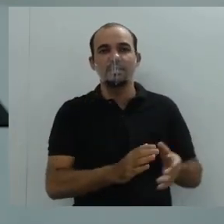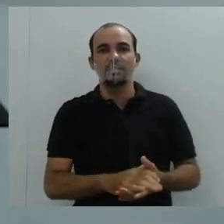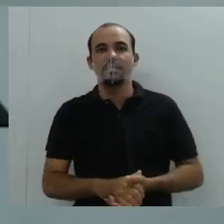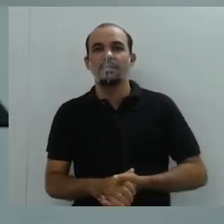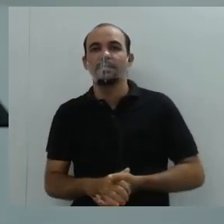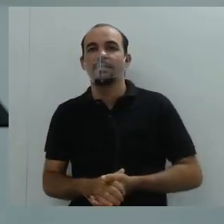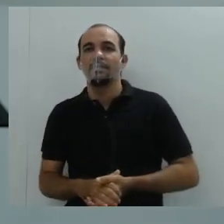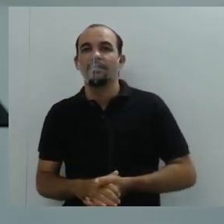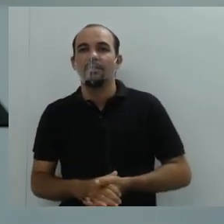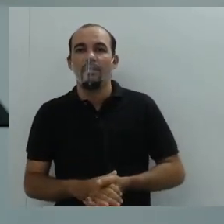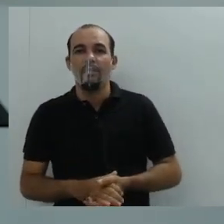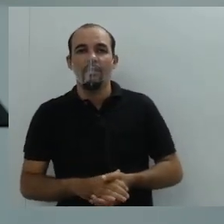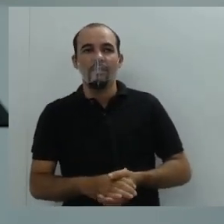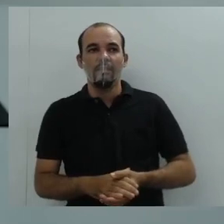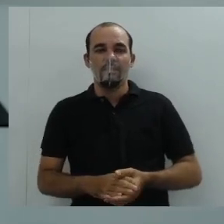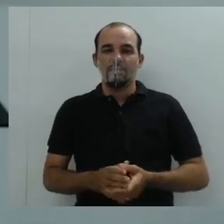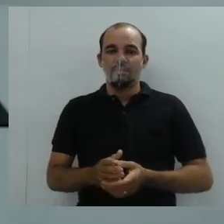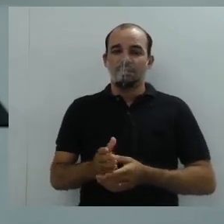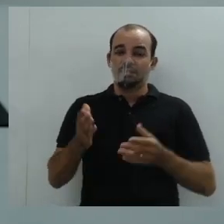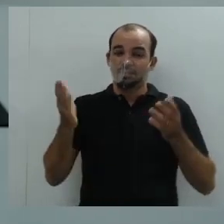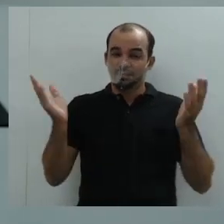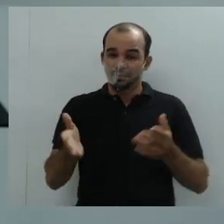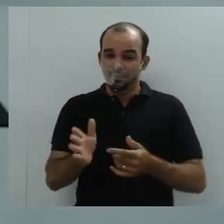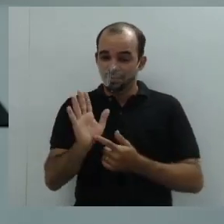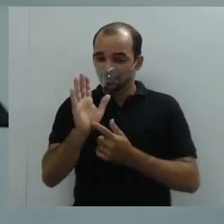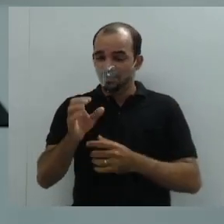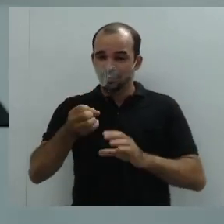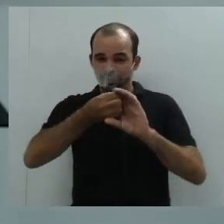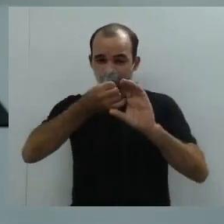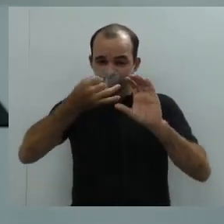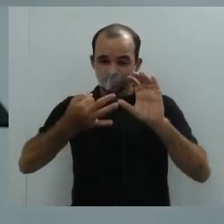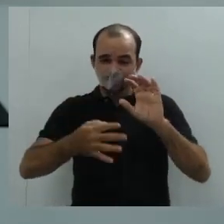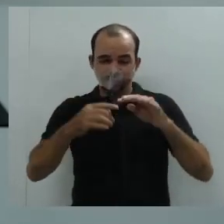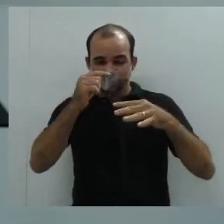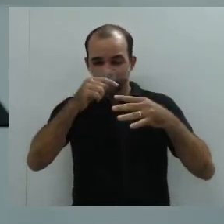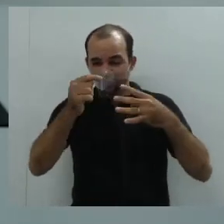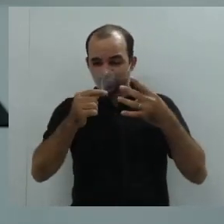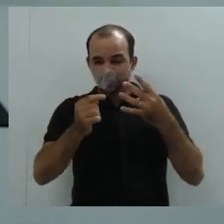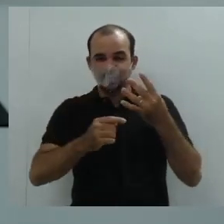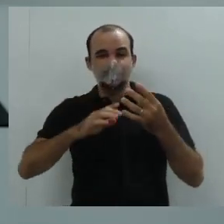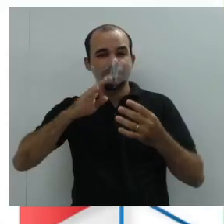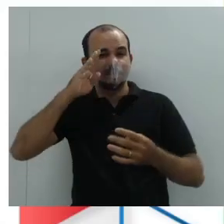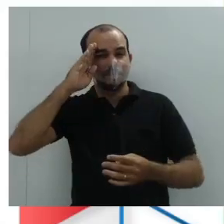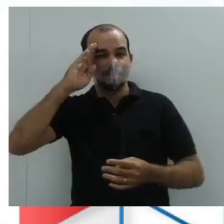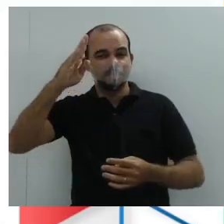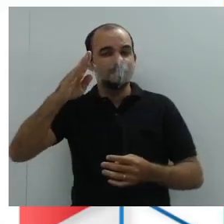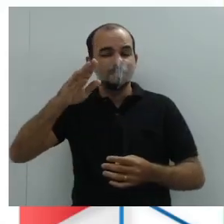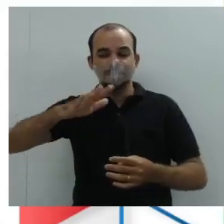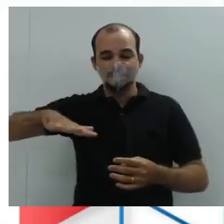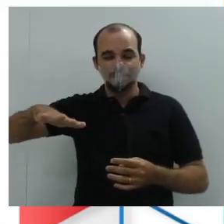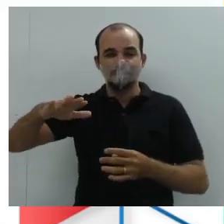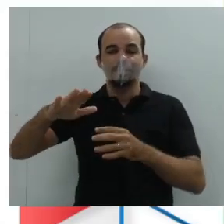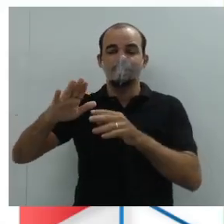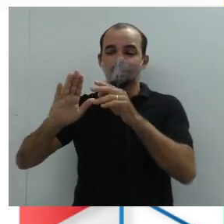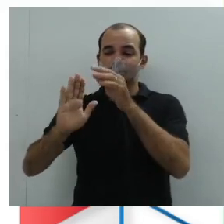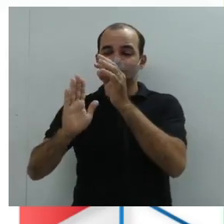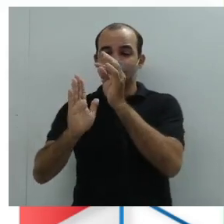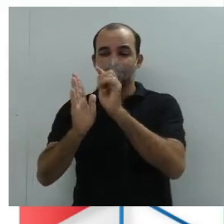Aí eu trouxe para vocês as características principais do abaixo assinado. Vamos para o slide?